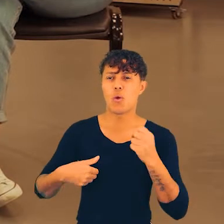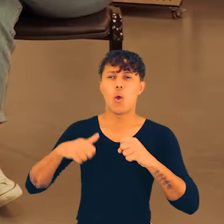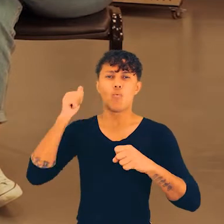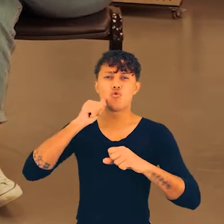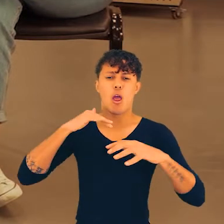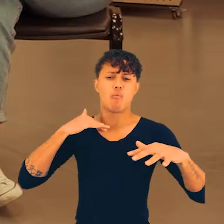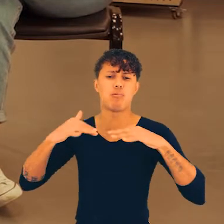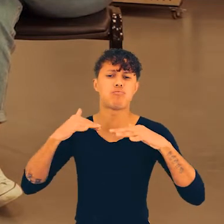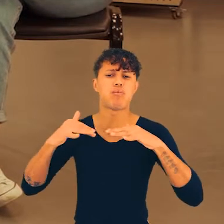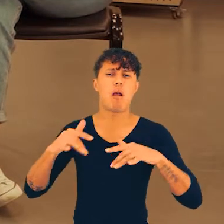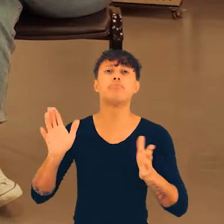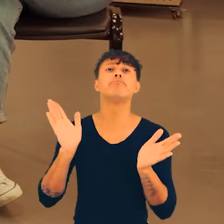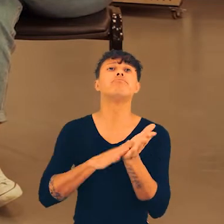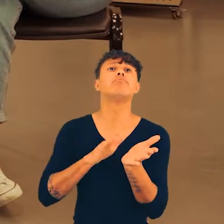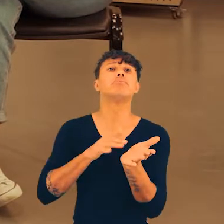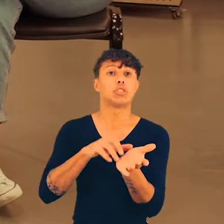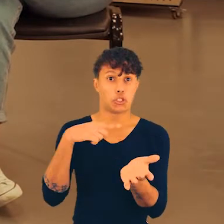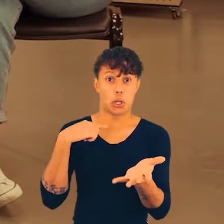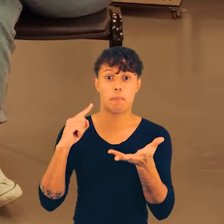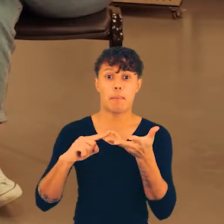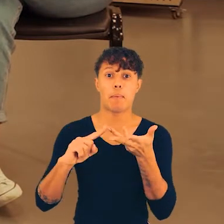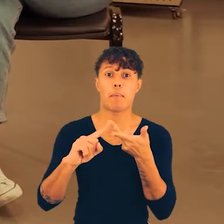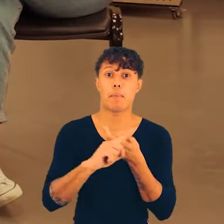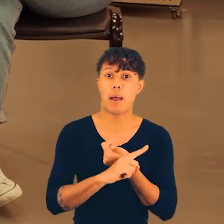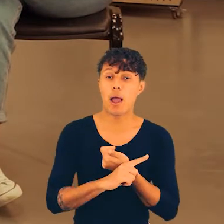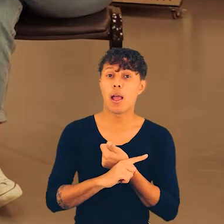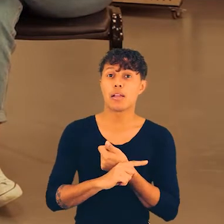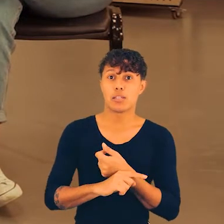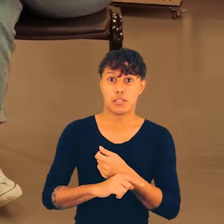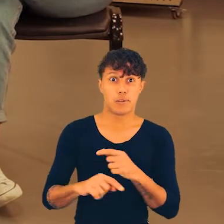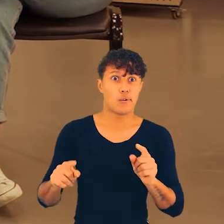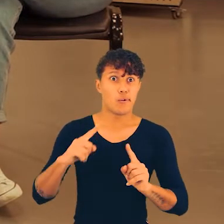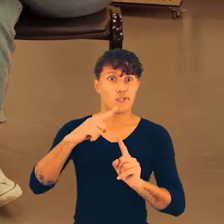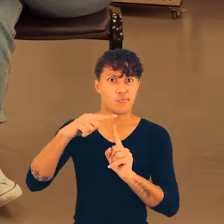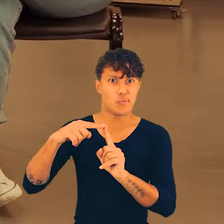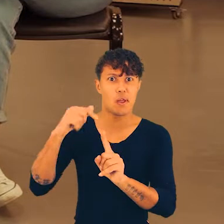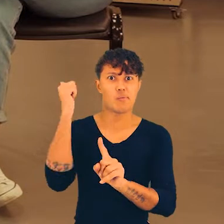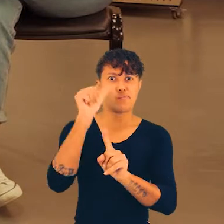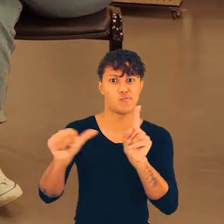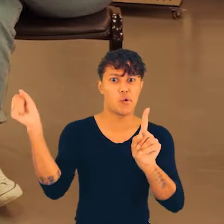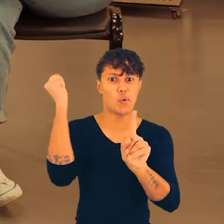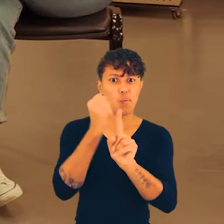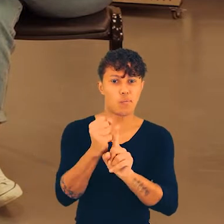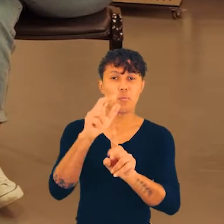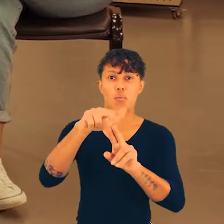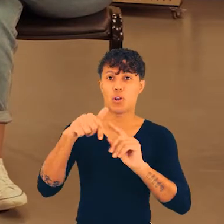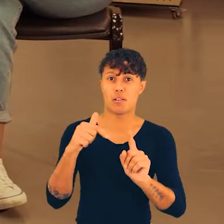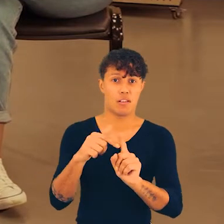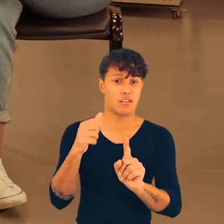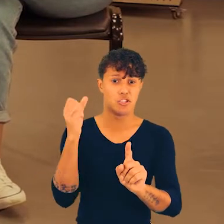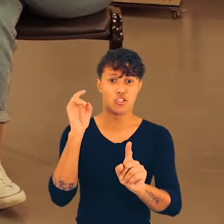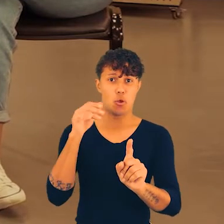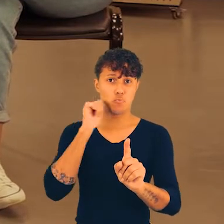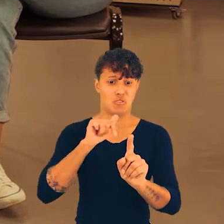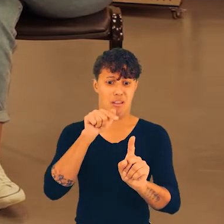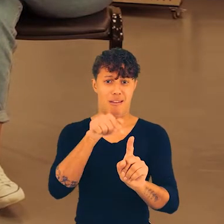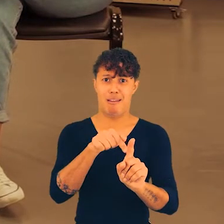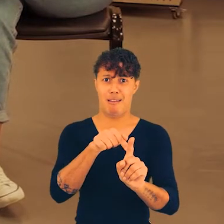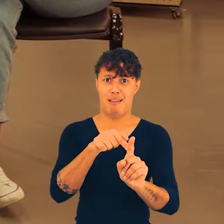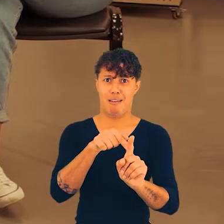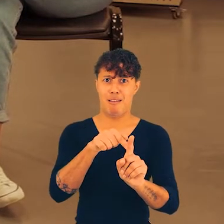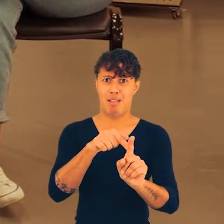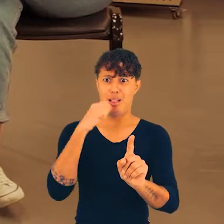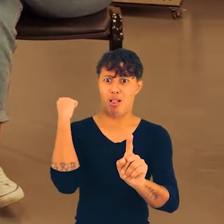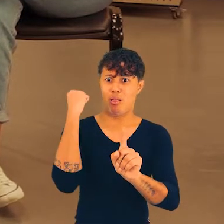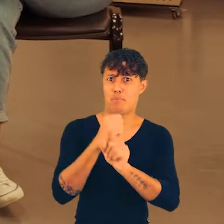O movimento de mulheres se organizou, dizendo, olha, nós precisamos tipificar o feminicídio, que é o assassinato de mulheres pelo simples fato de